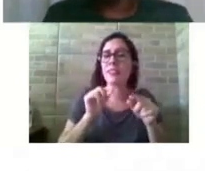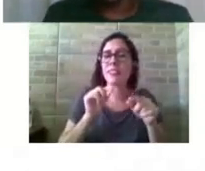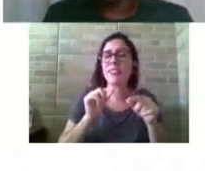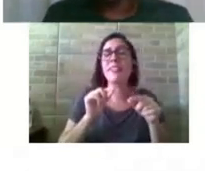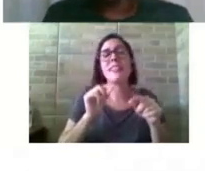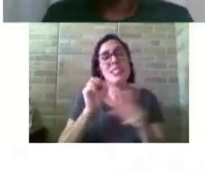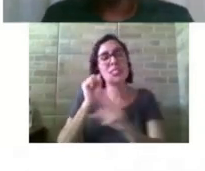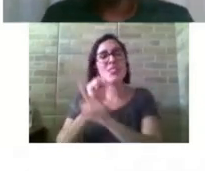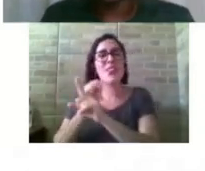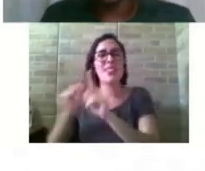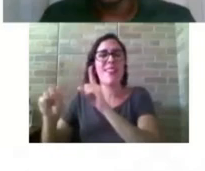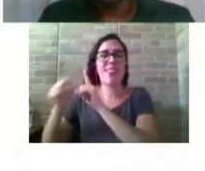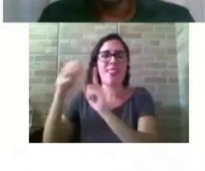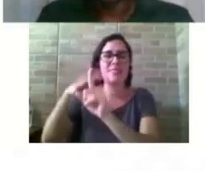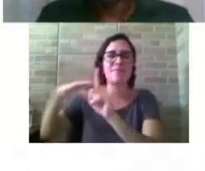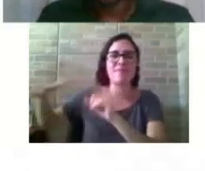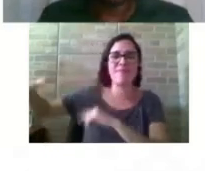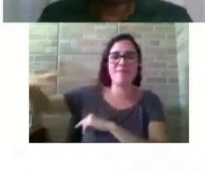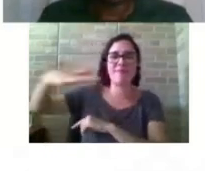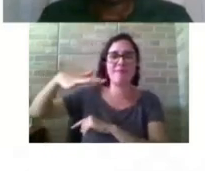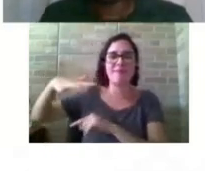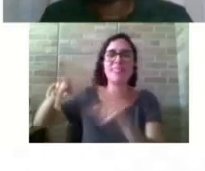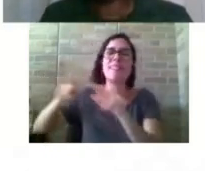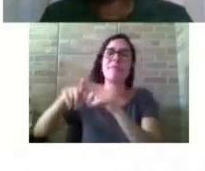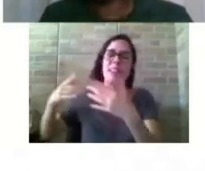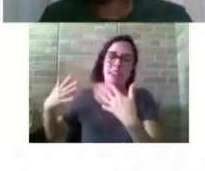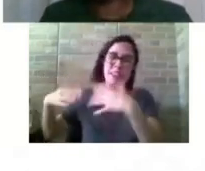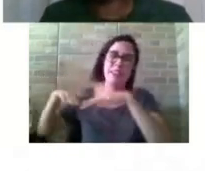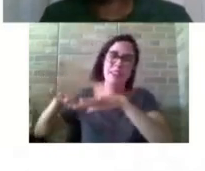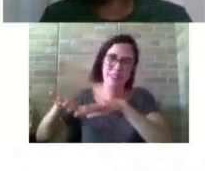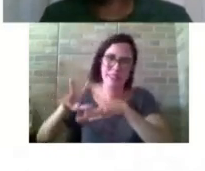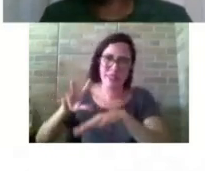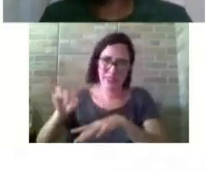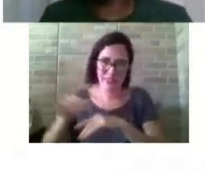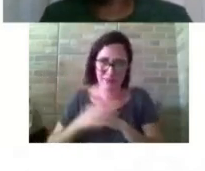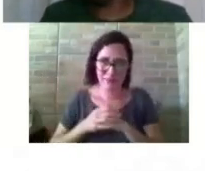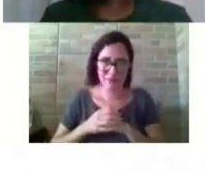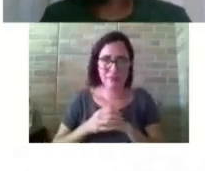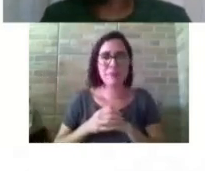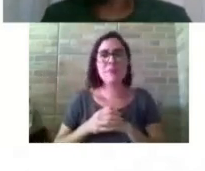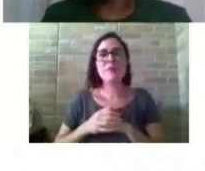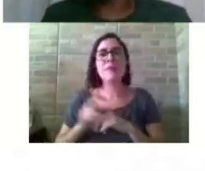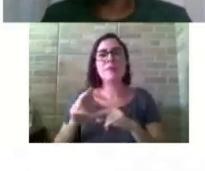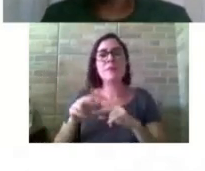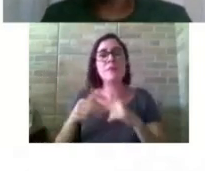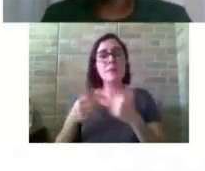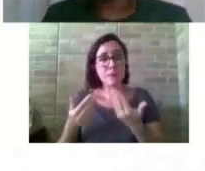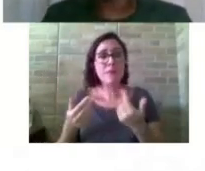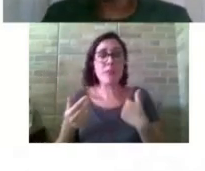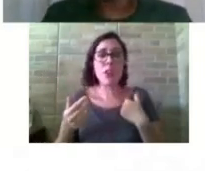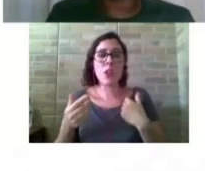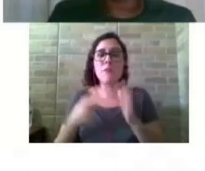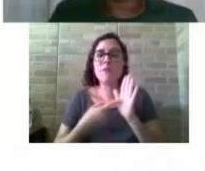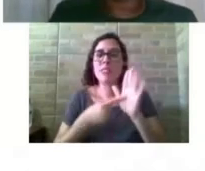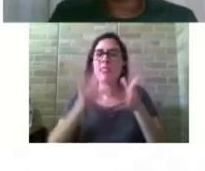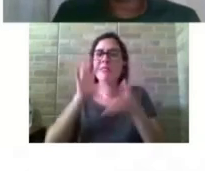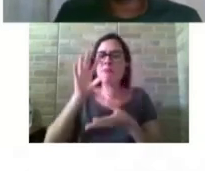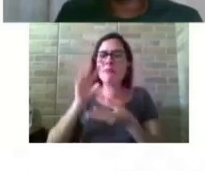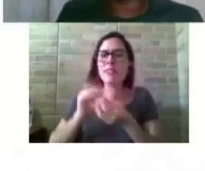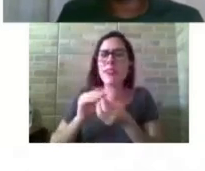inteiramente inclusiva. Então, esse foi um pouco da atuação do NAP neste